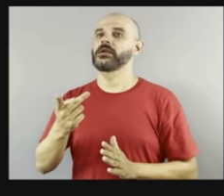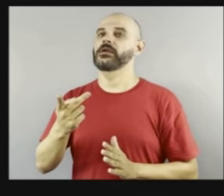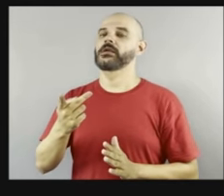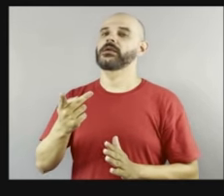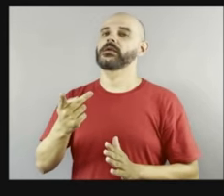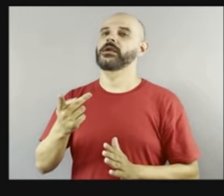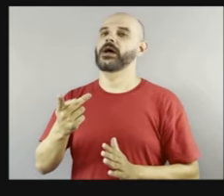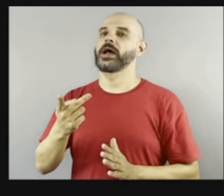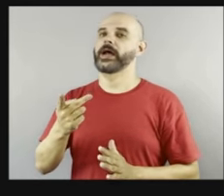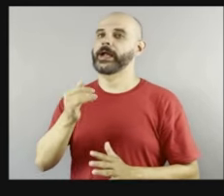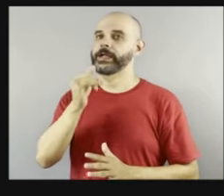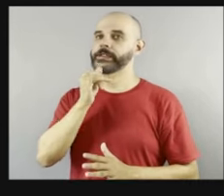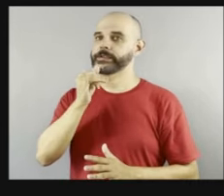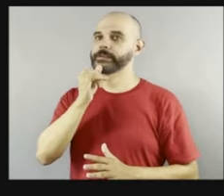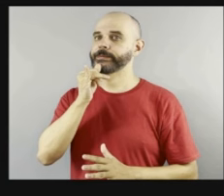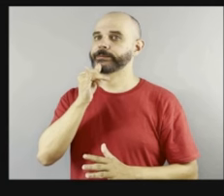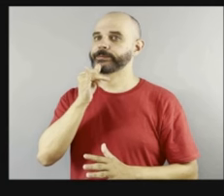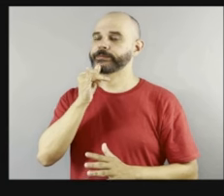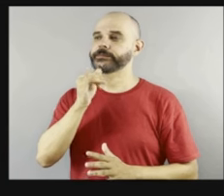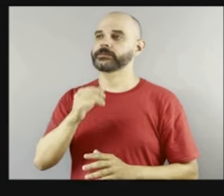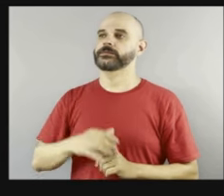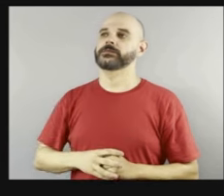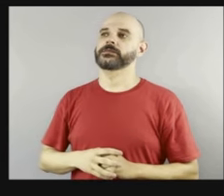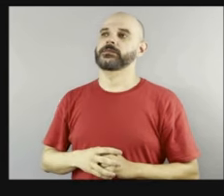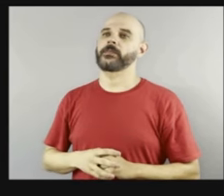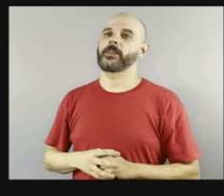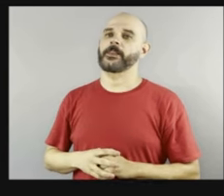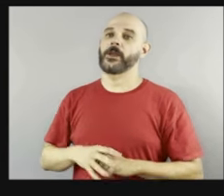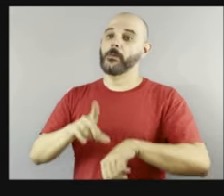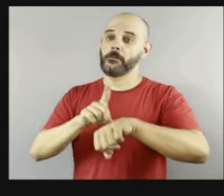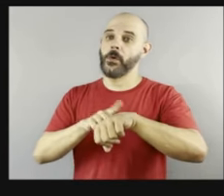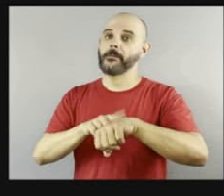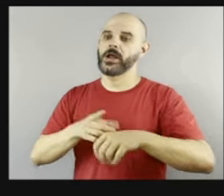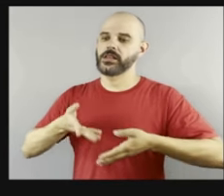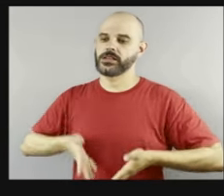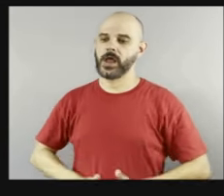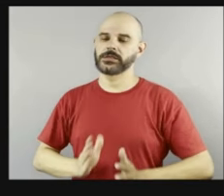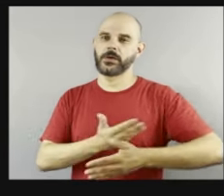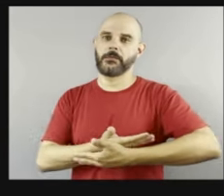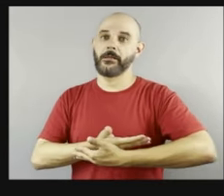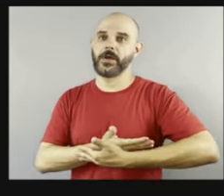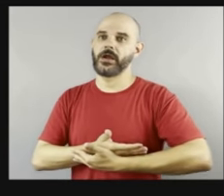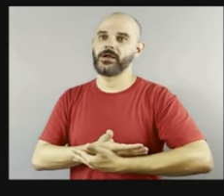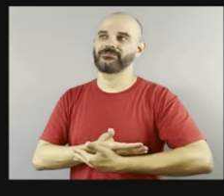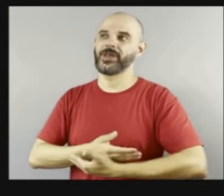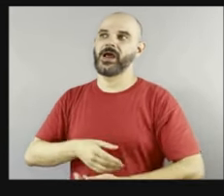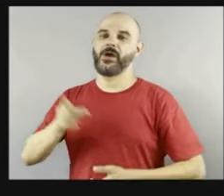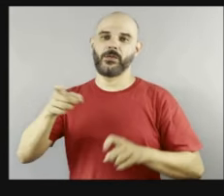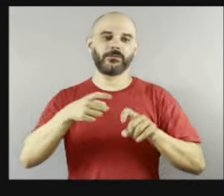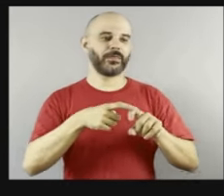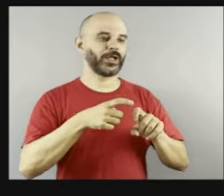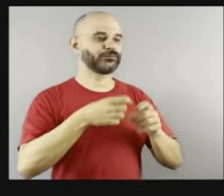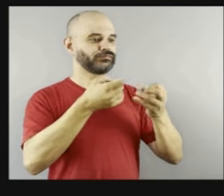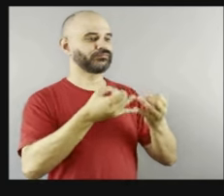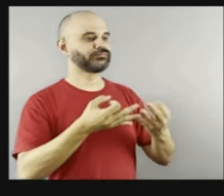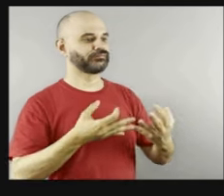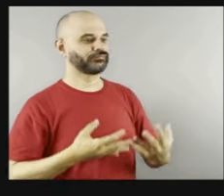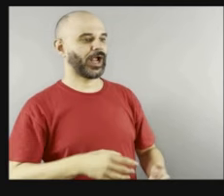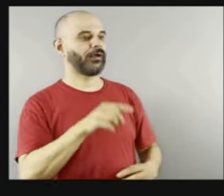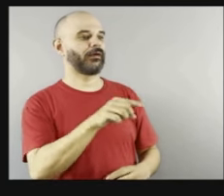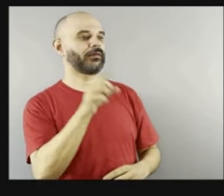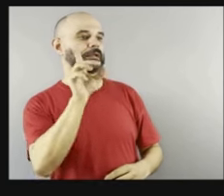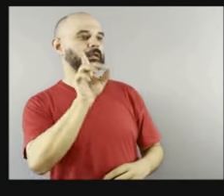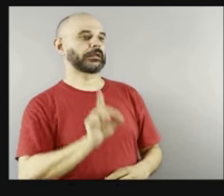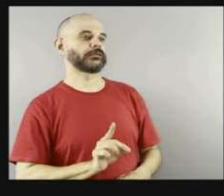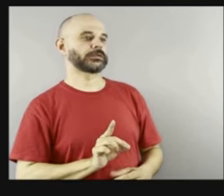na hora que o bebê nasce. E aí, nós fizemos um debate, porque